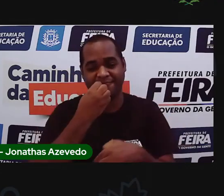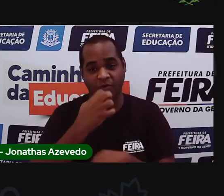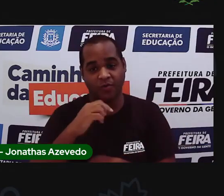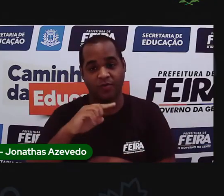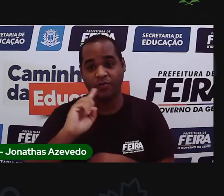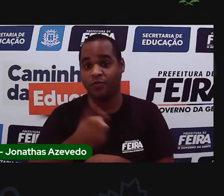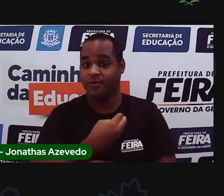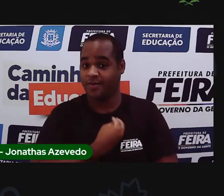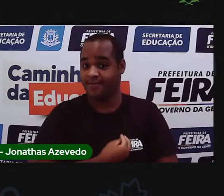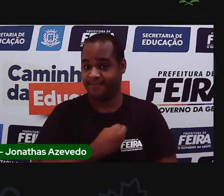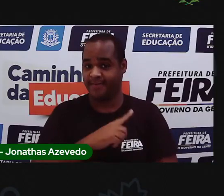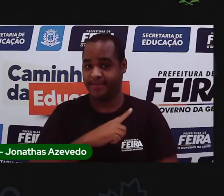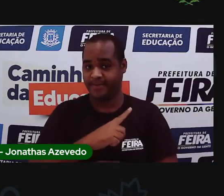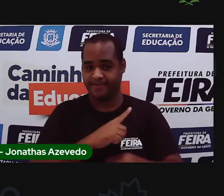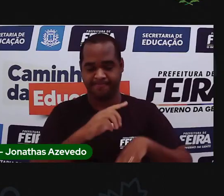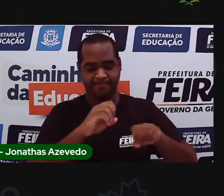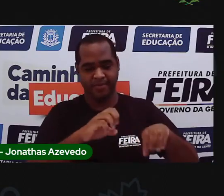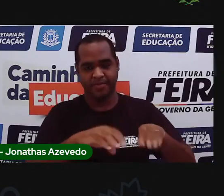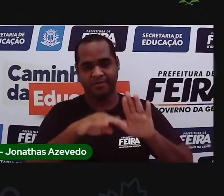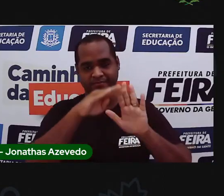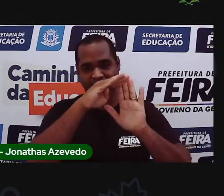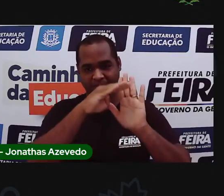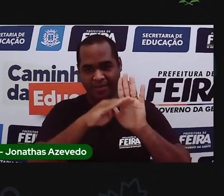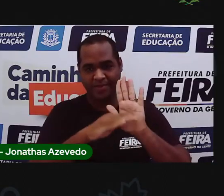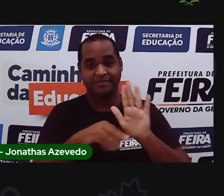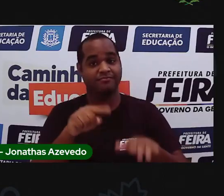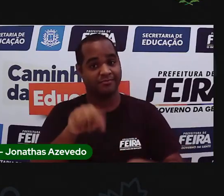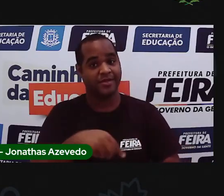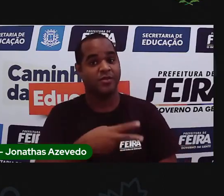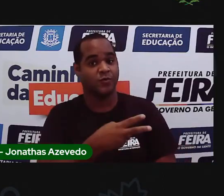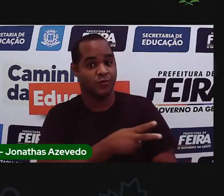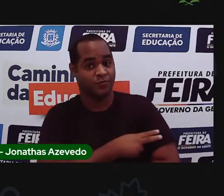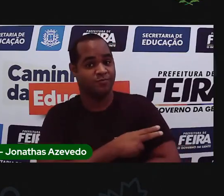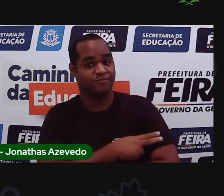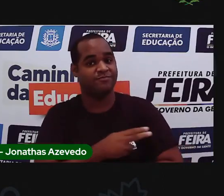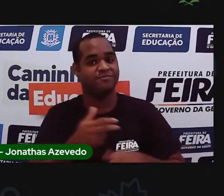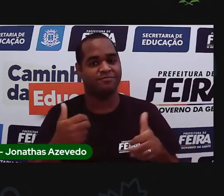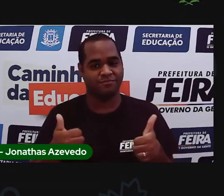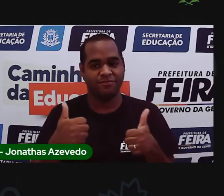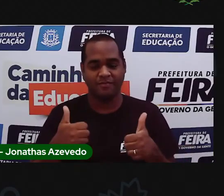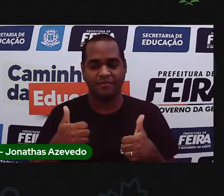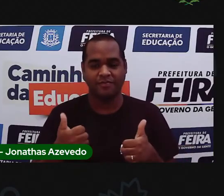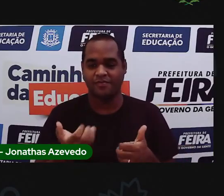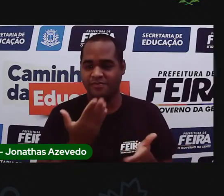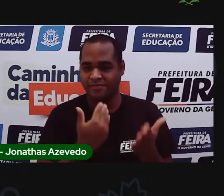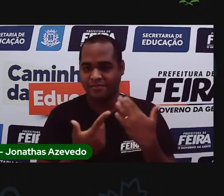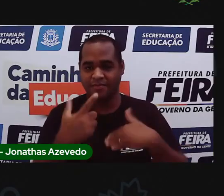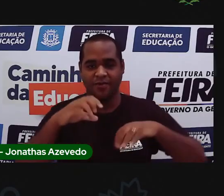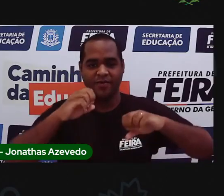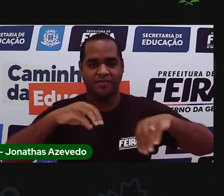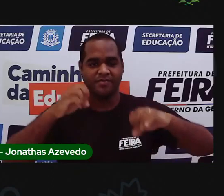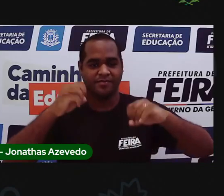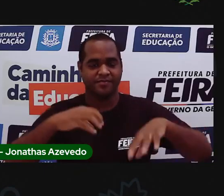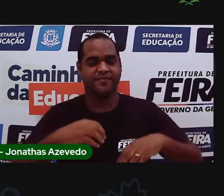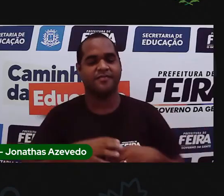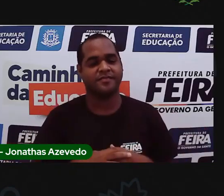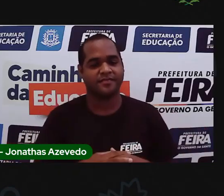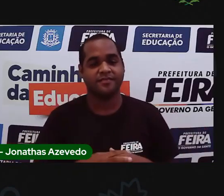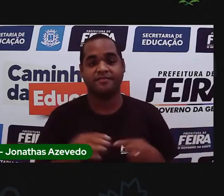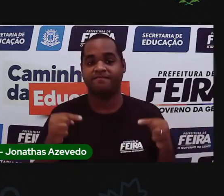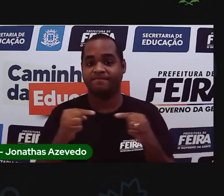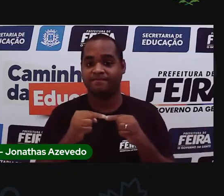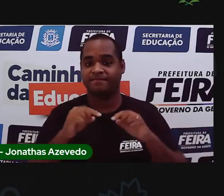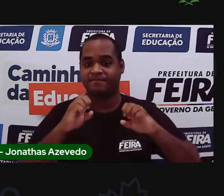aulas estão disponíveis na playlist do segundo ano, tá bom? Então vamos para a nossa aula, a nossa